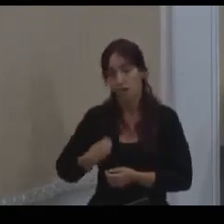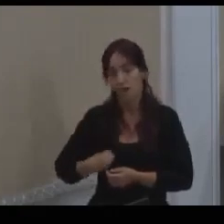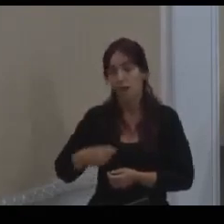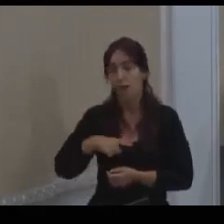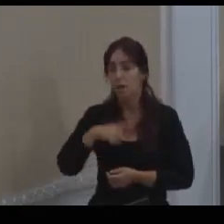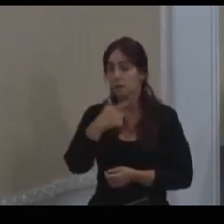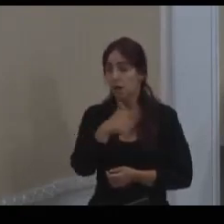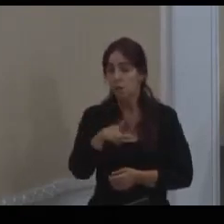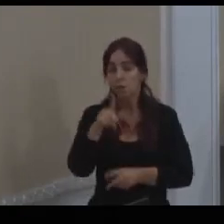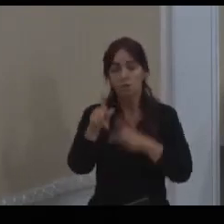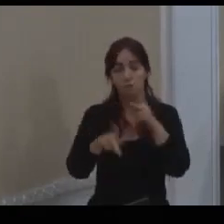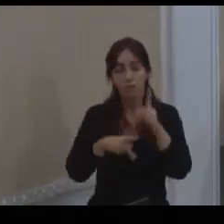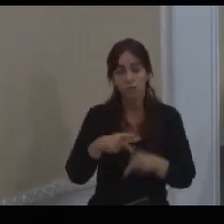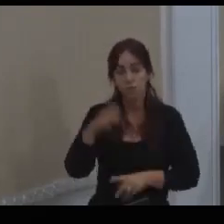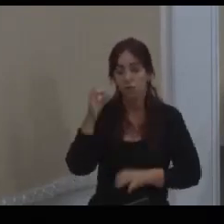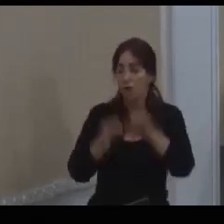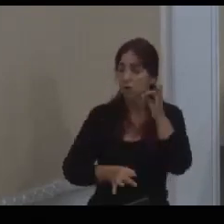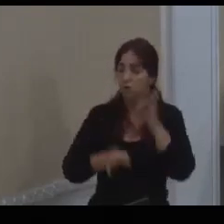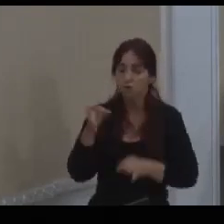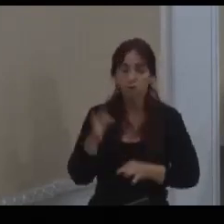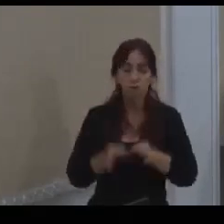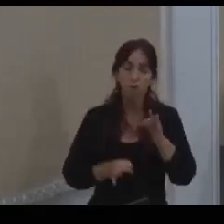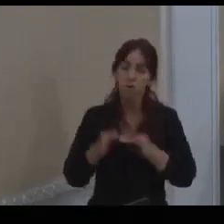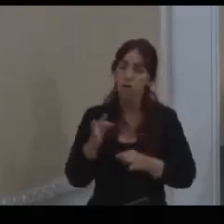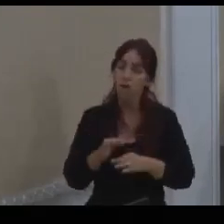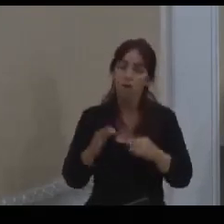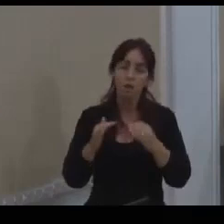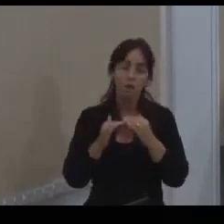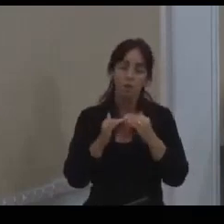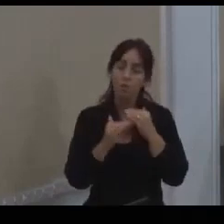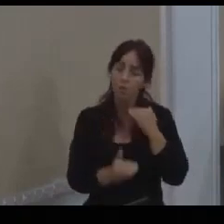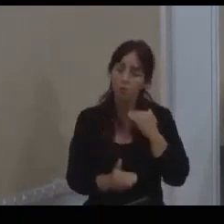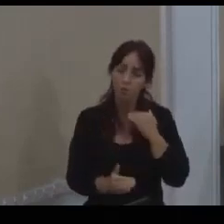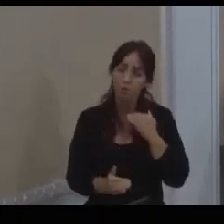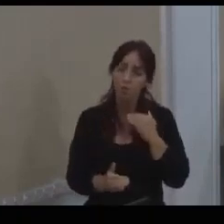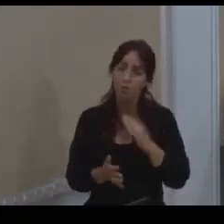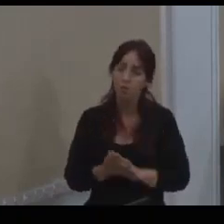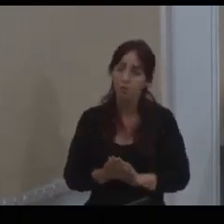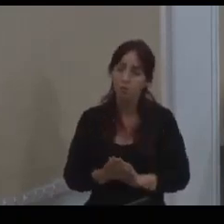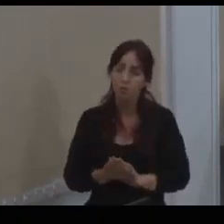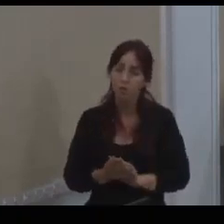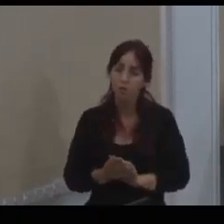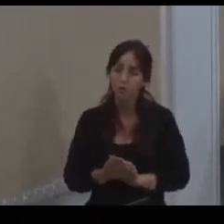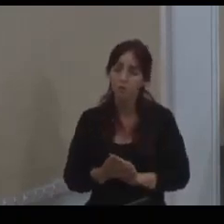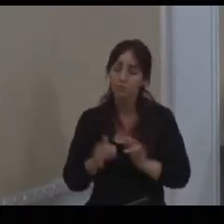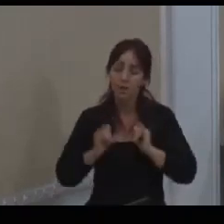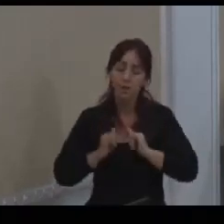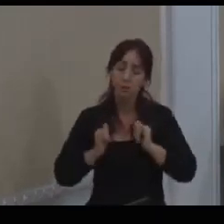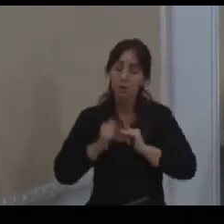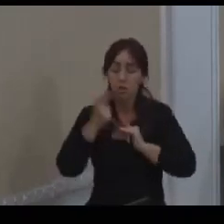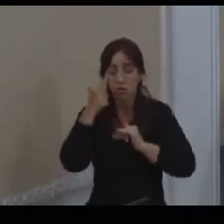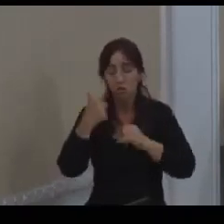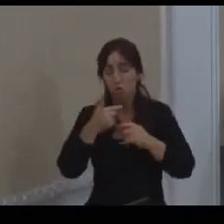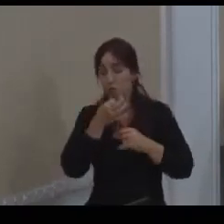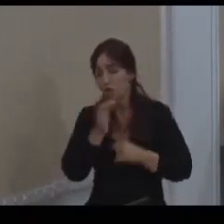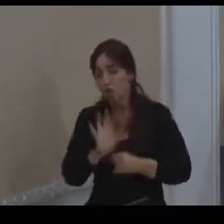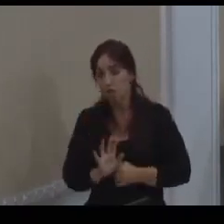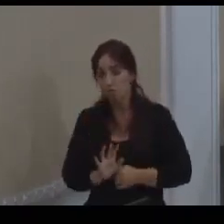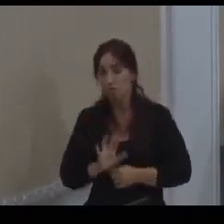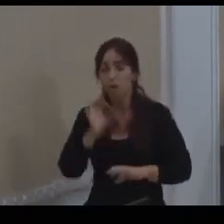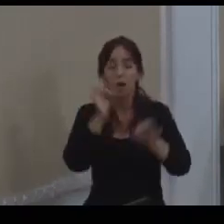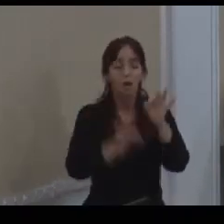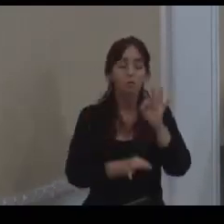não vai permitir eles vão recorrer à justiça independente do que eu acho filosoficamente ou não a justiça não